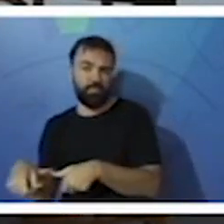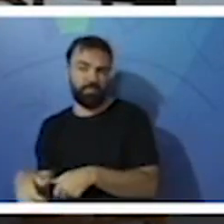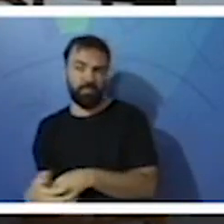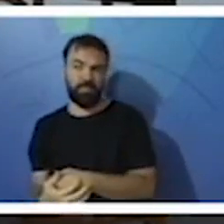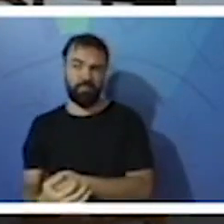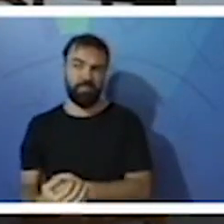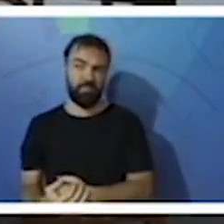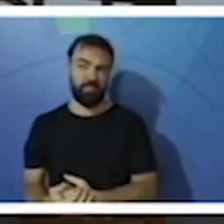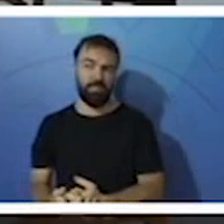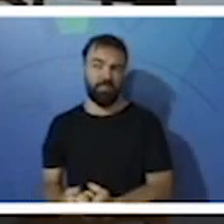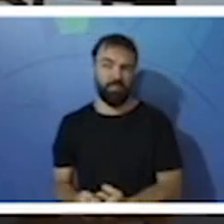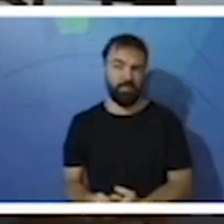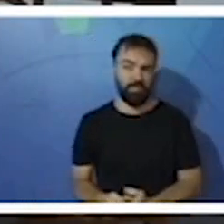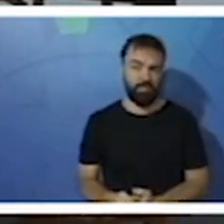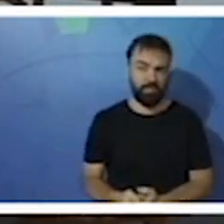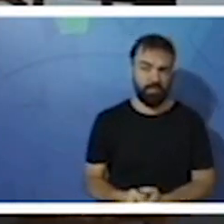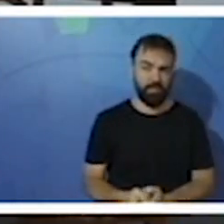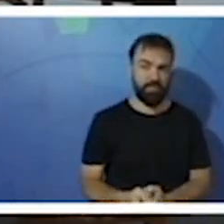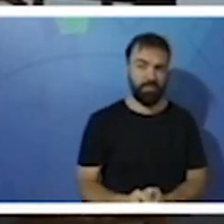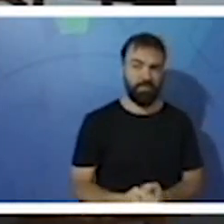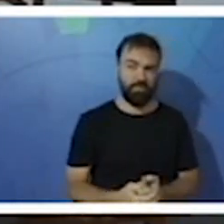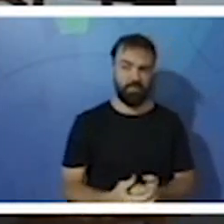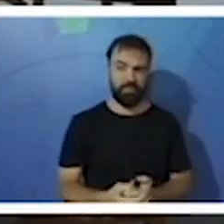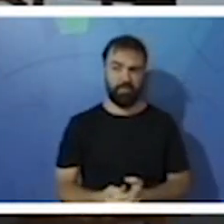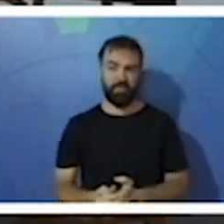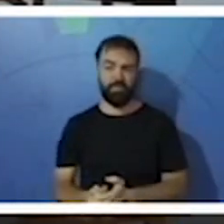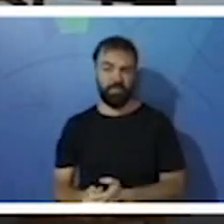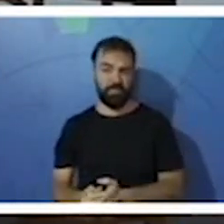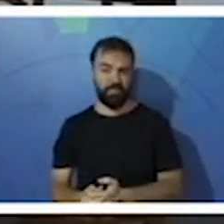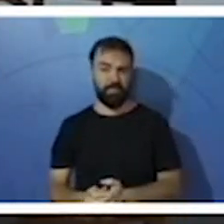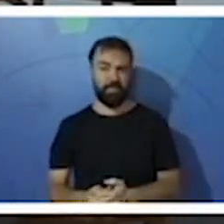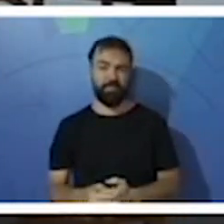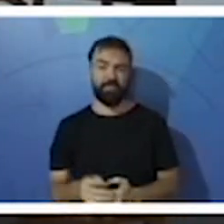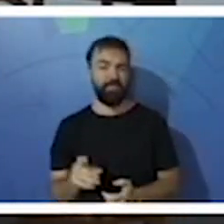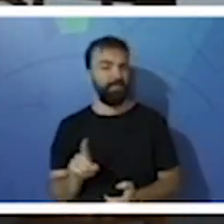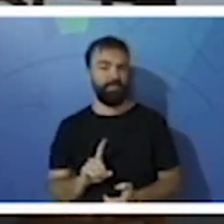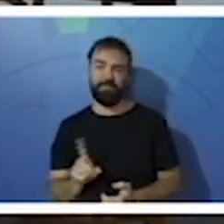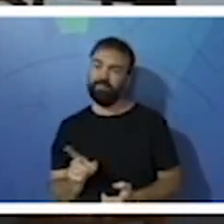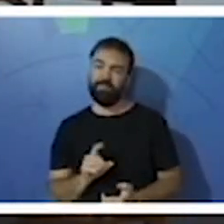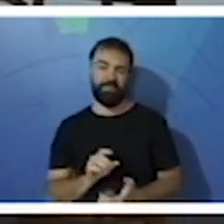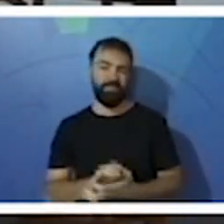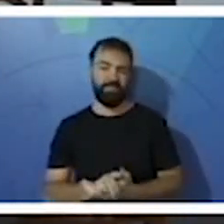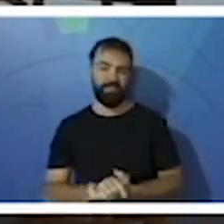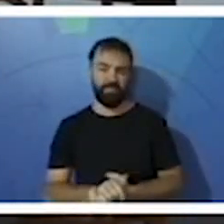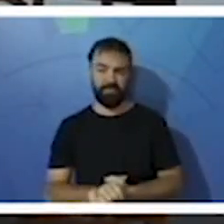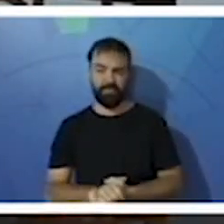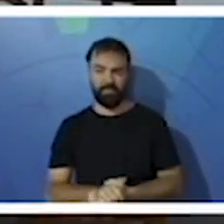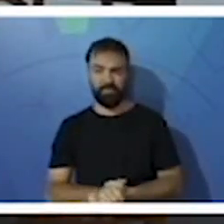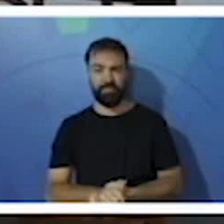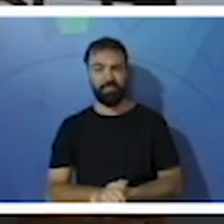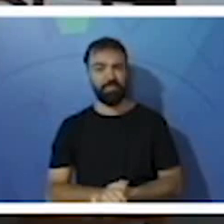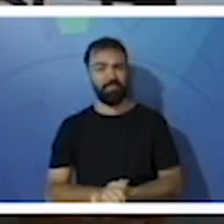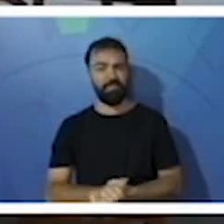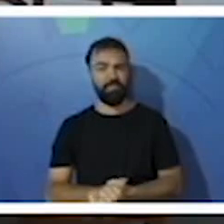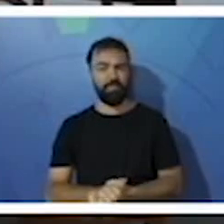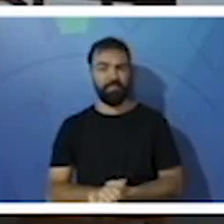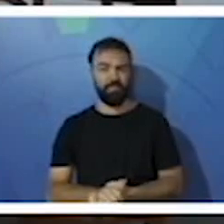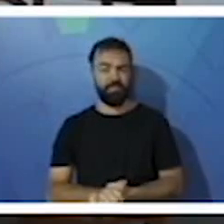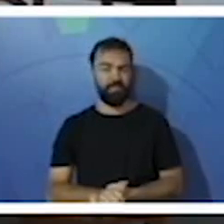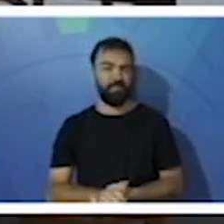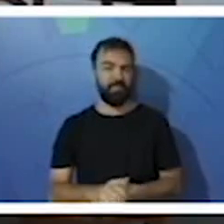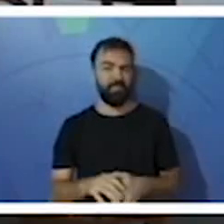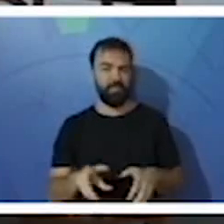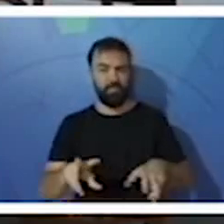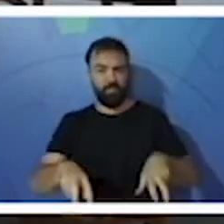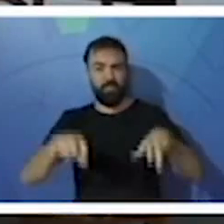águia possuir os pés de um avestruz? Não, né? Olha só, não seria vantajoso a águia ter